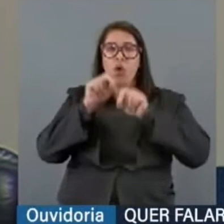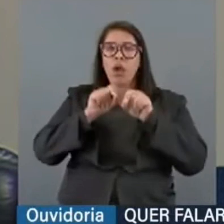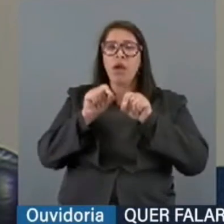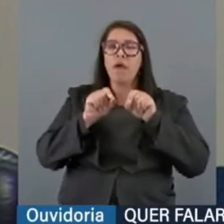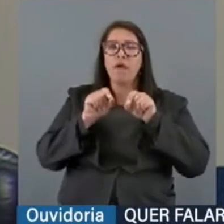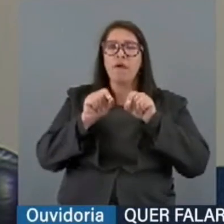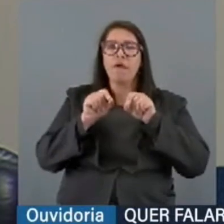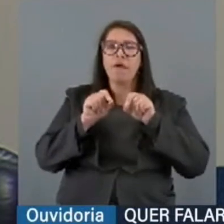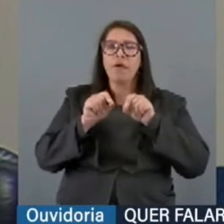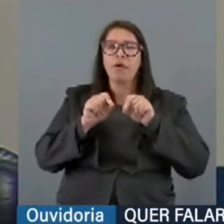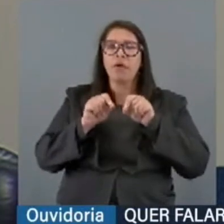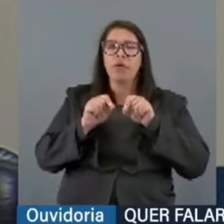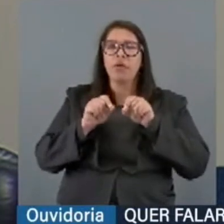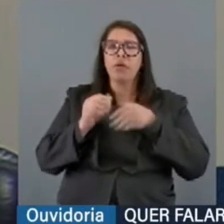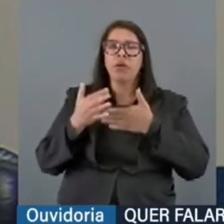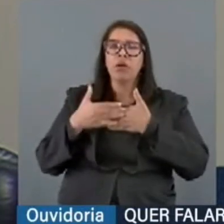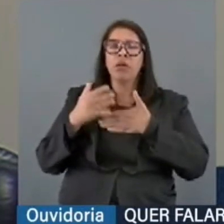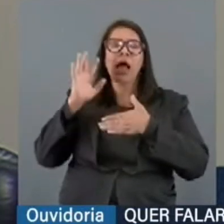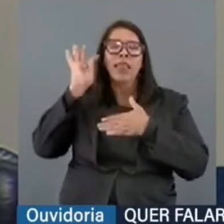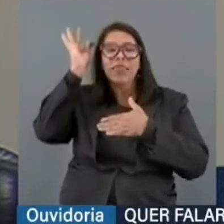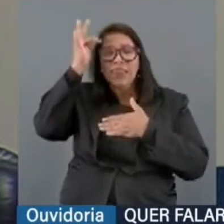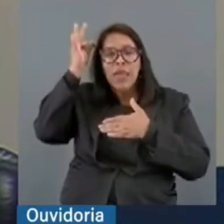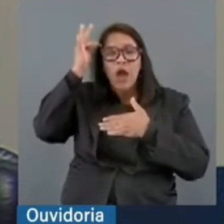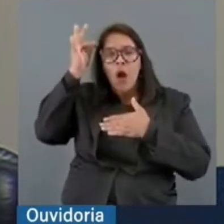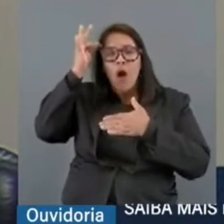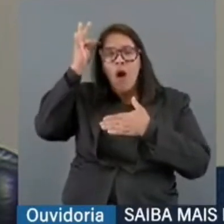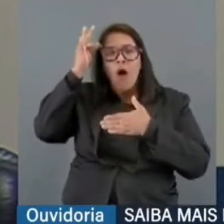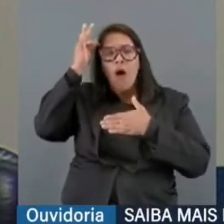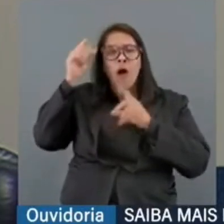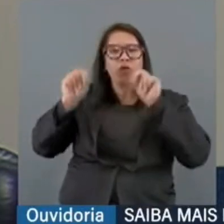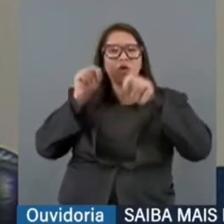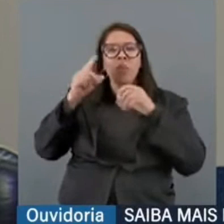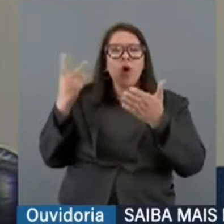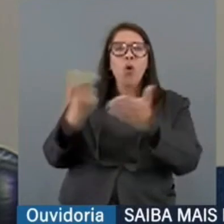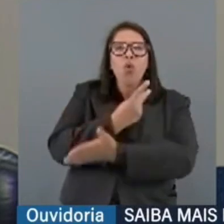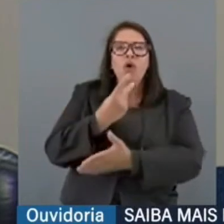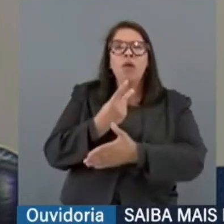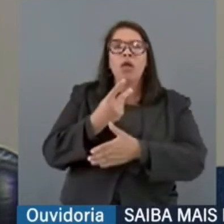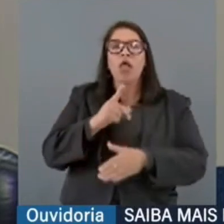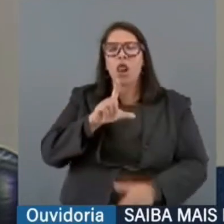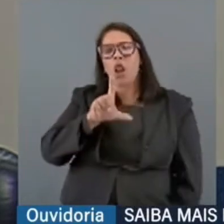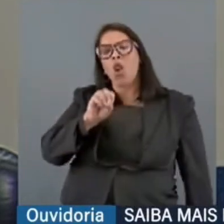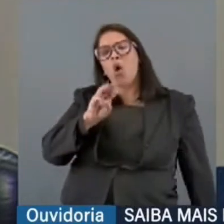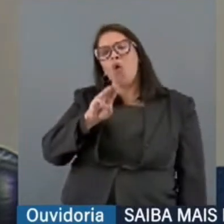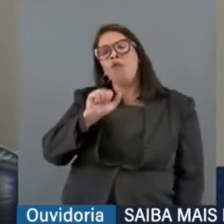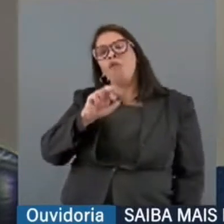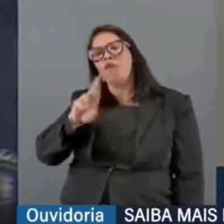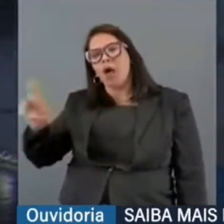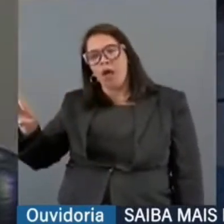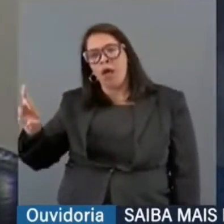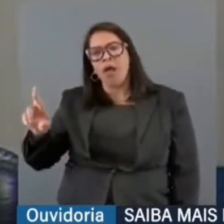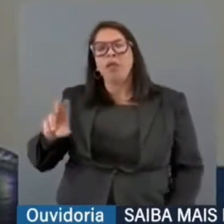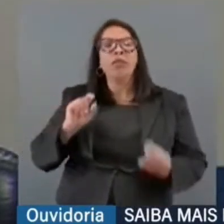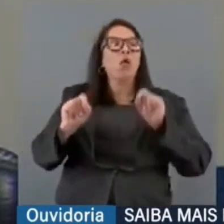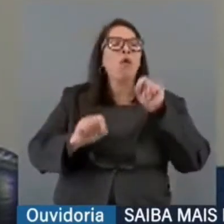perspectivas teóricas sobre o fenômeno chamado Loffer. Então, não é,